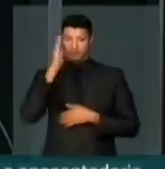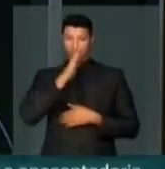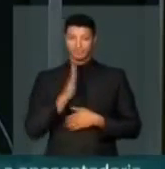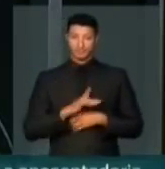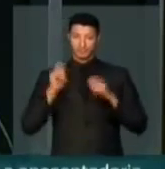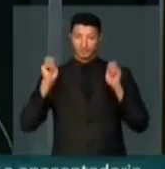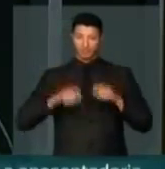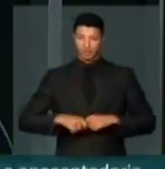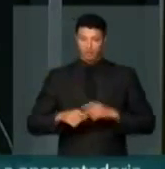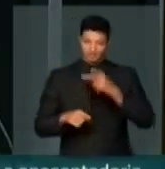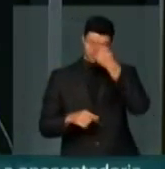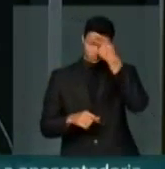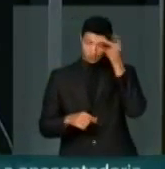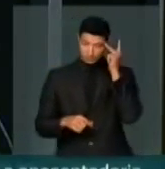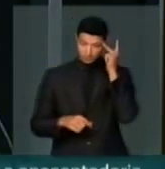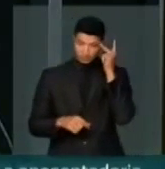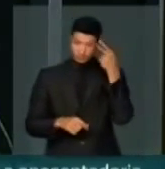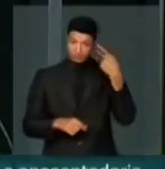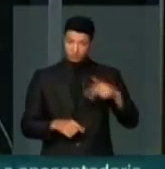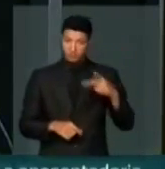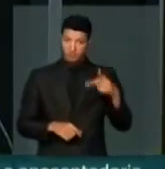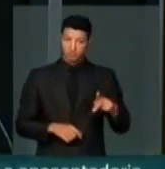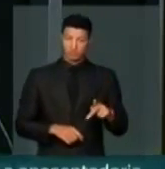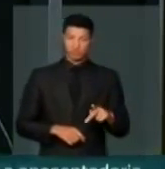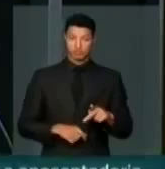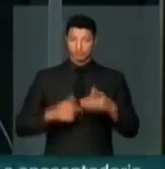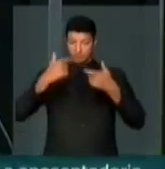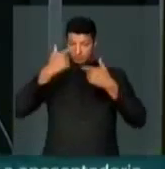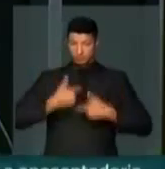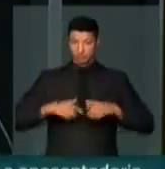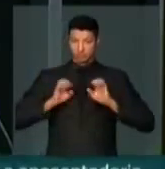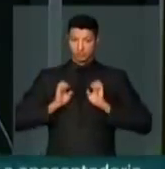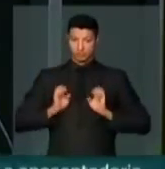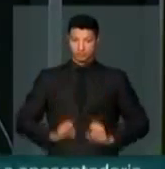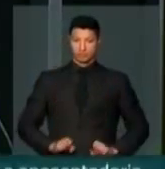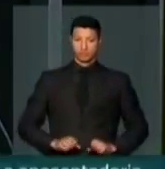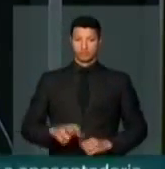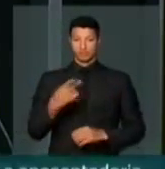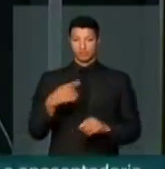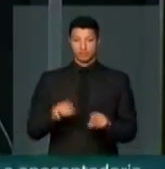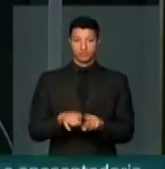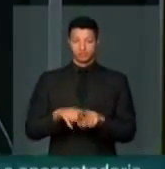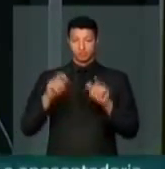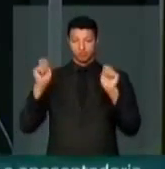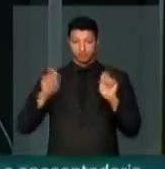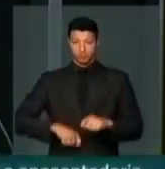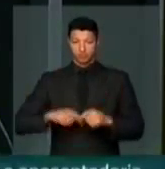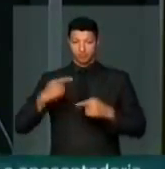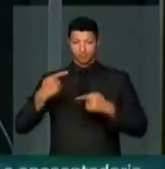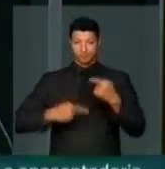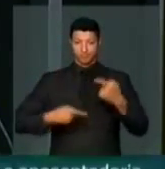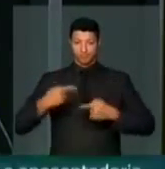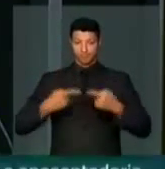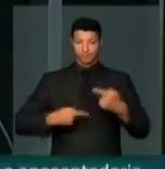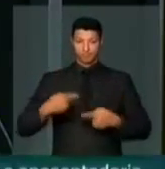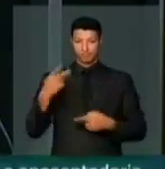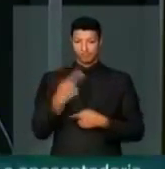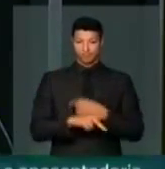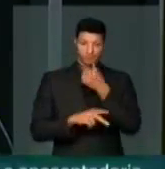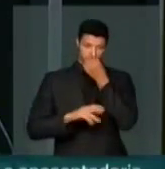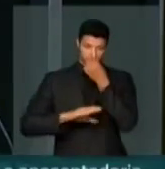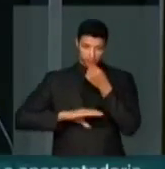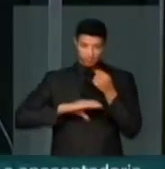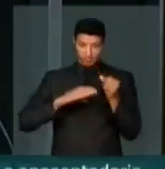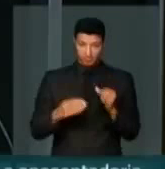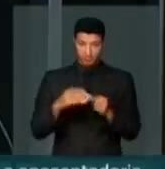Brasil precisa de pessoas da sua estatura ética, da sua capacidade política, da sua